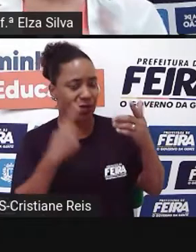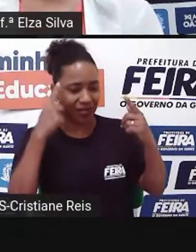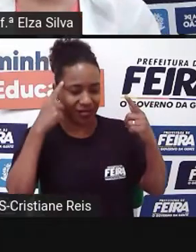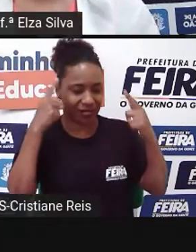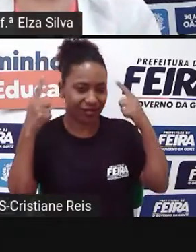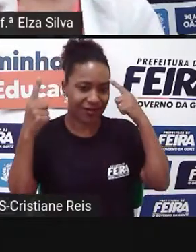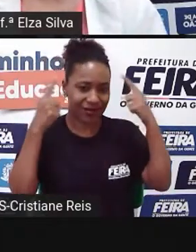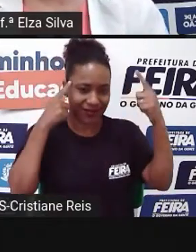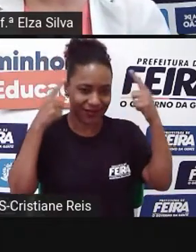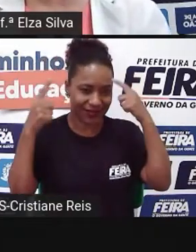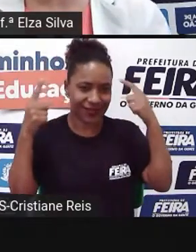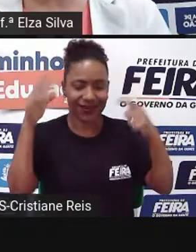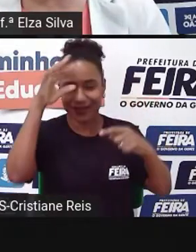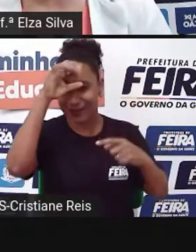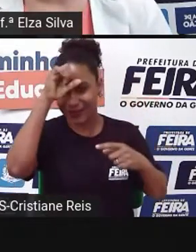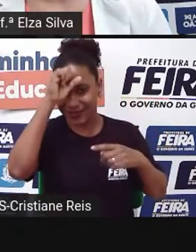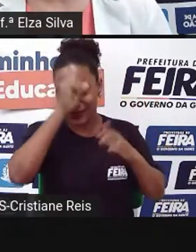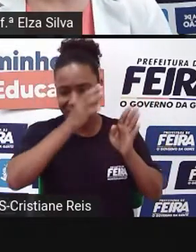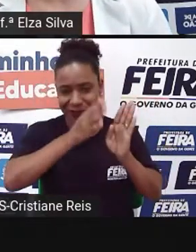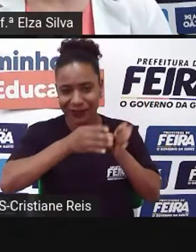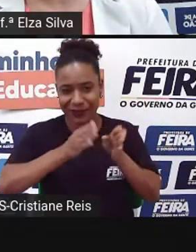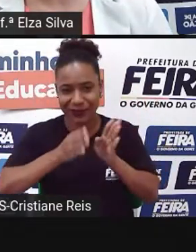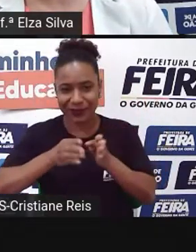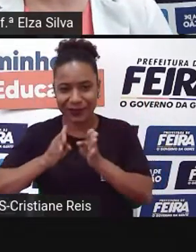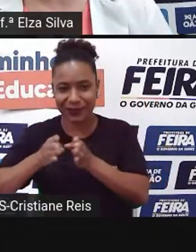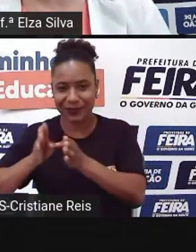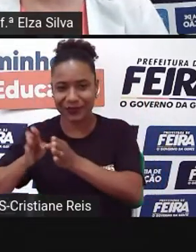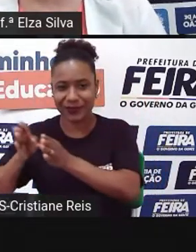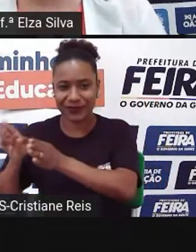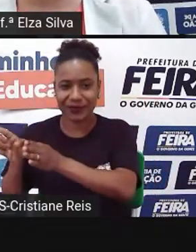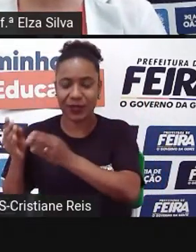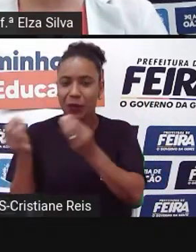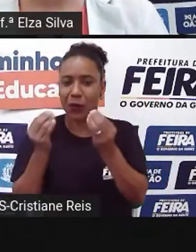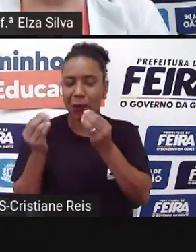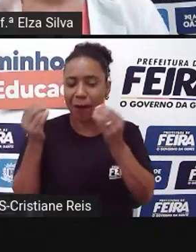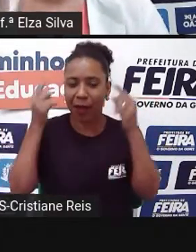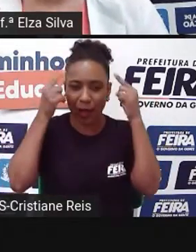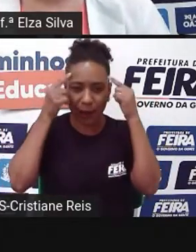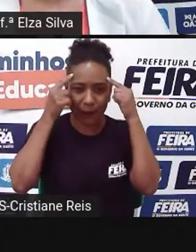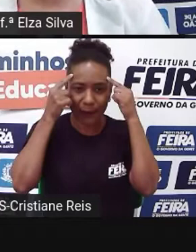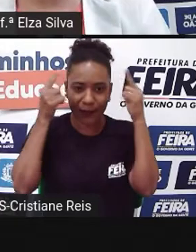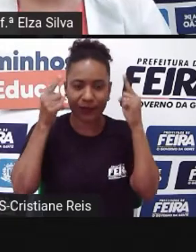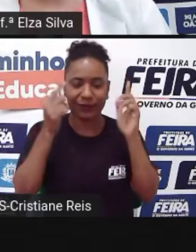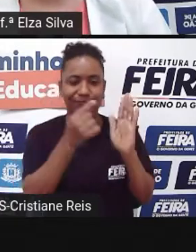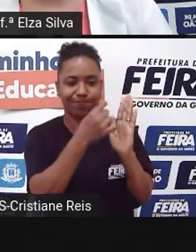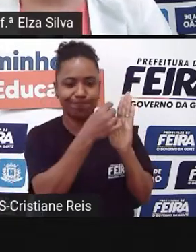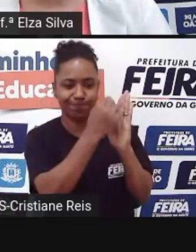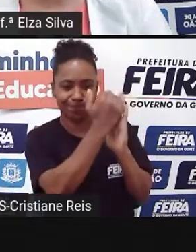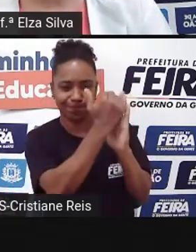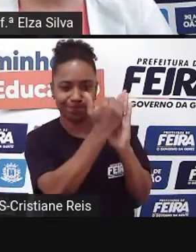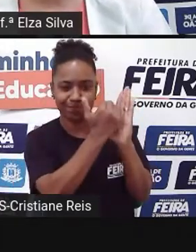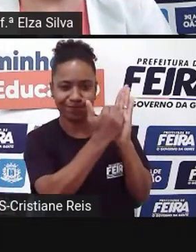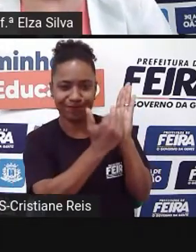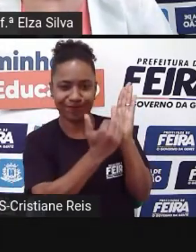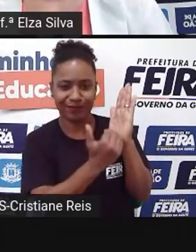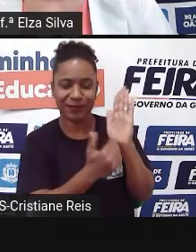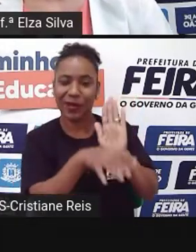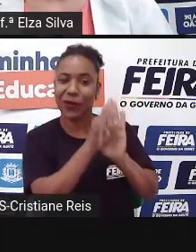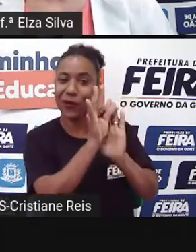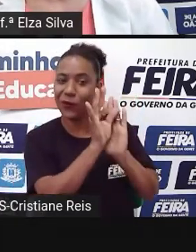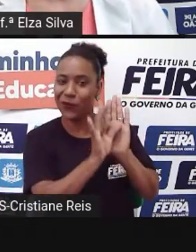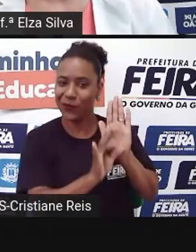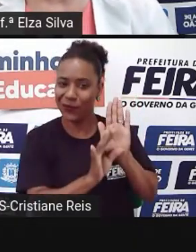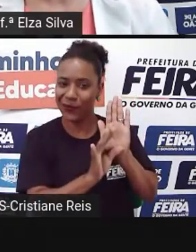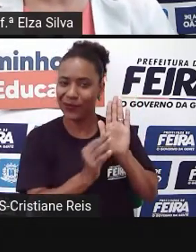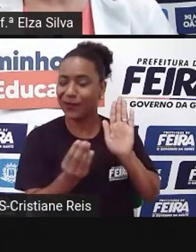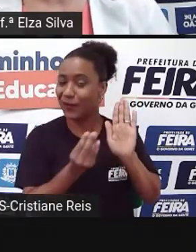Organize your ideas, né? Como organizar as nossas ideias Para produzirmos este texto You can